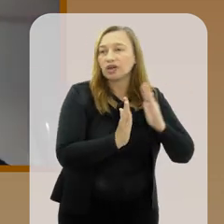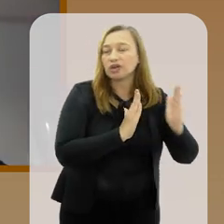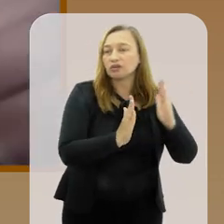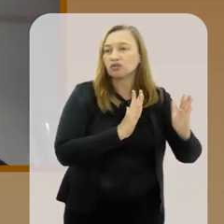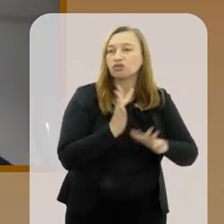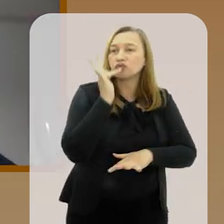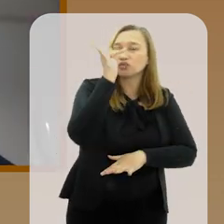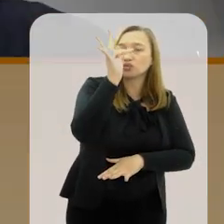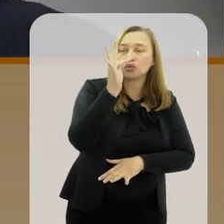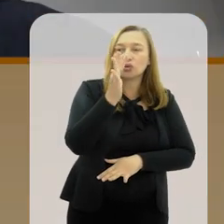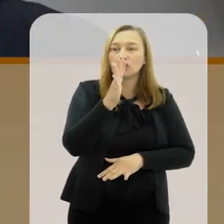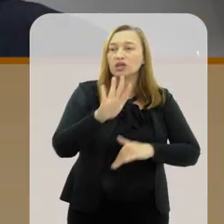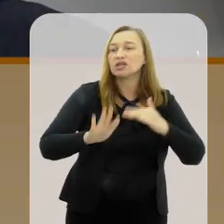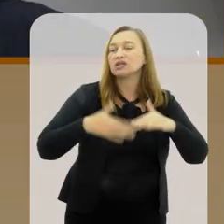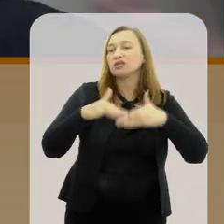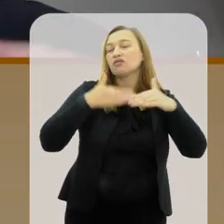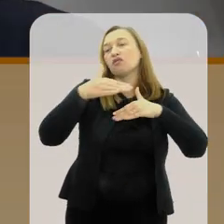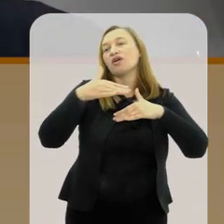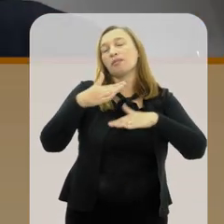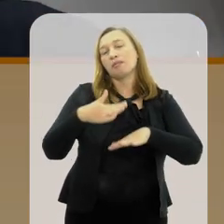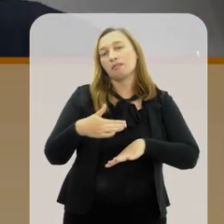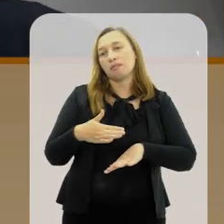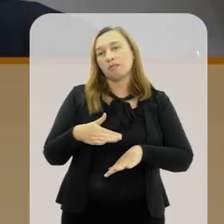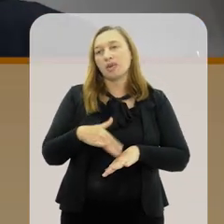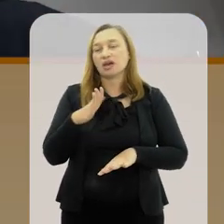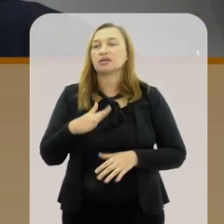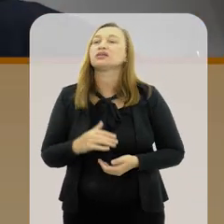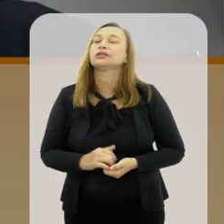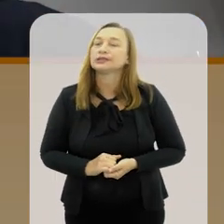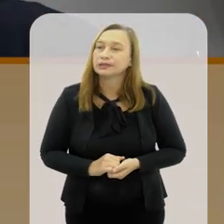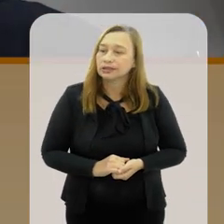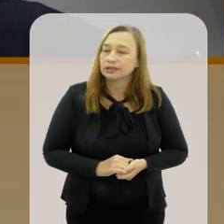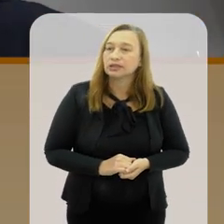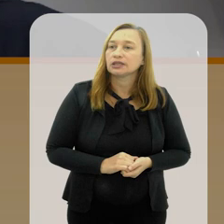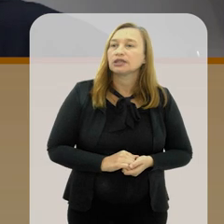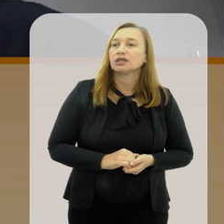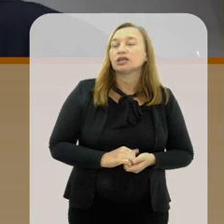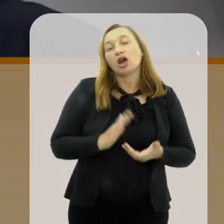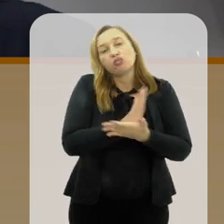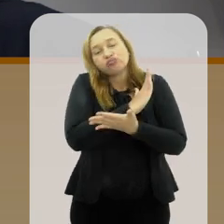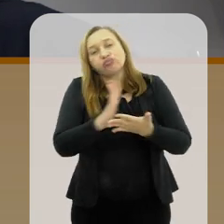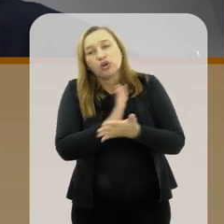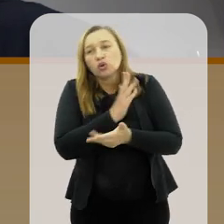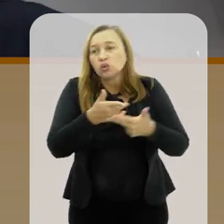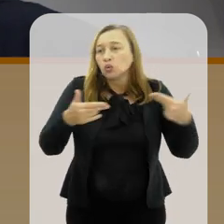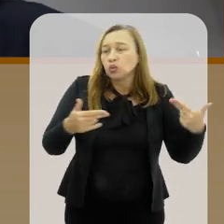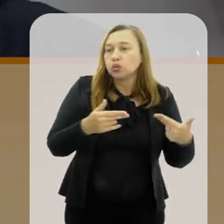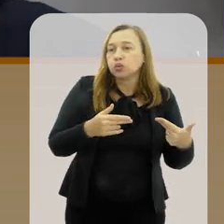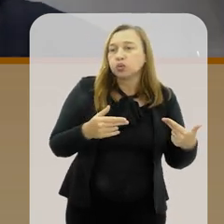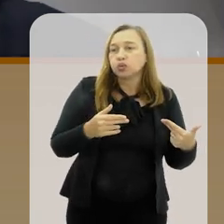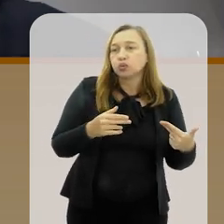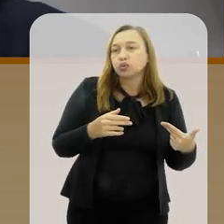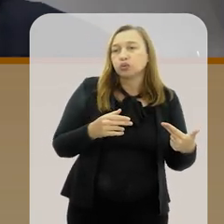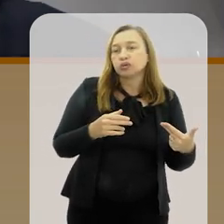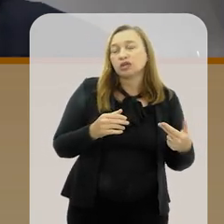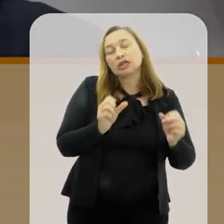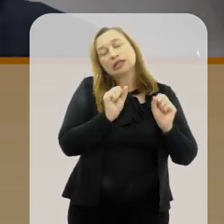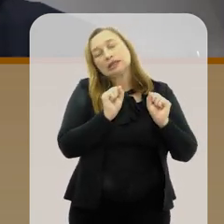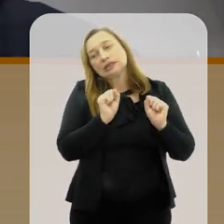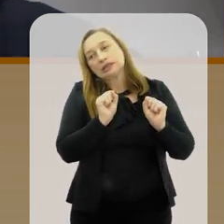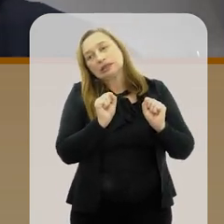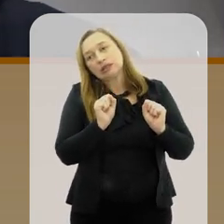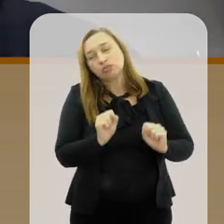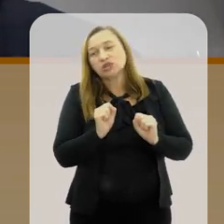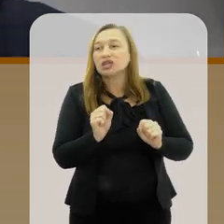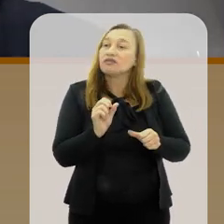próxima fase, a espalhar um pouco mais a... Dito isso, tem algumas coisas que não são muito